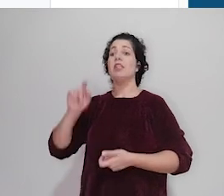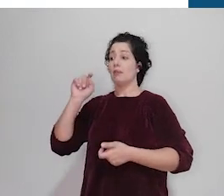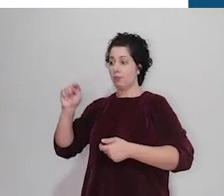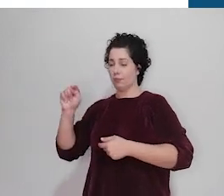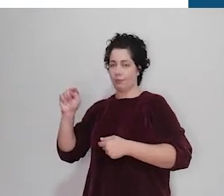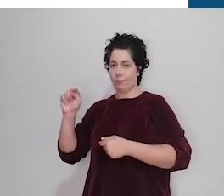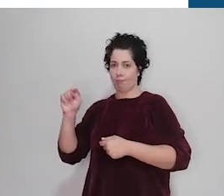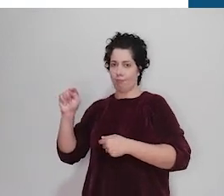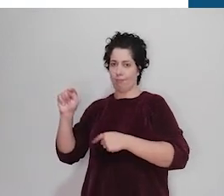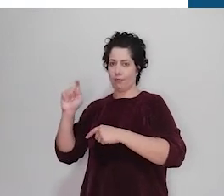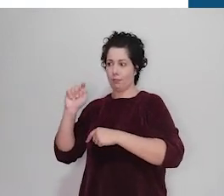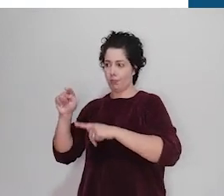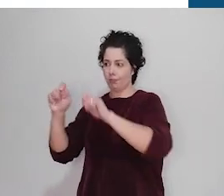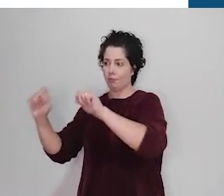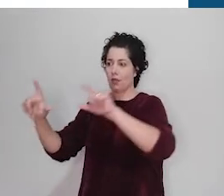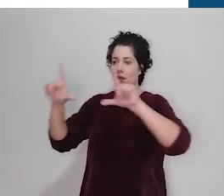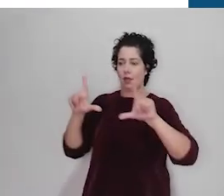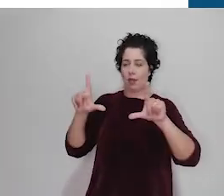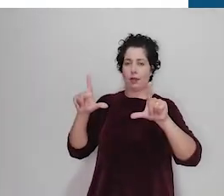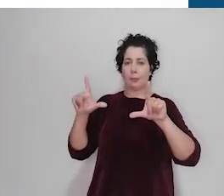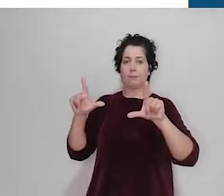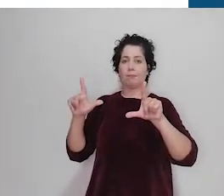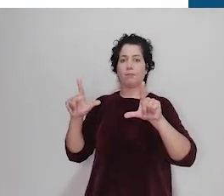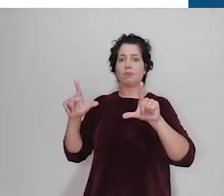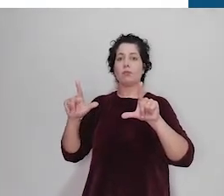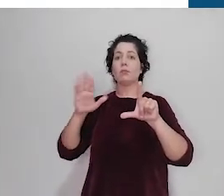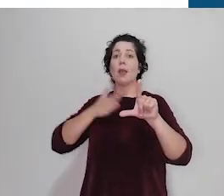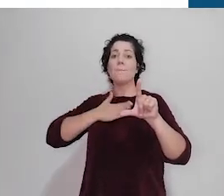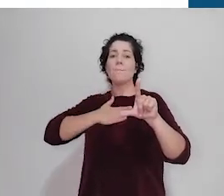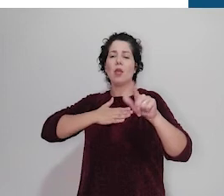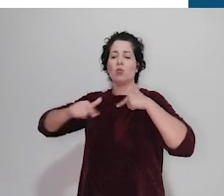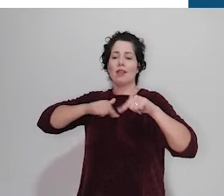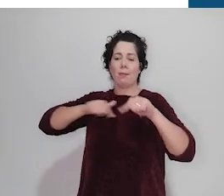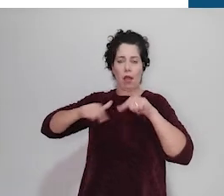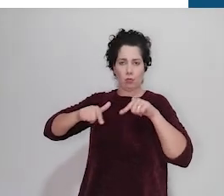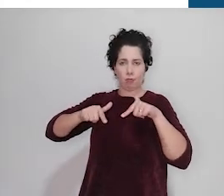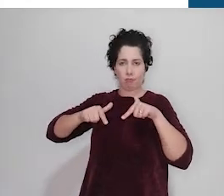Clique aqui E em seguida, em Meus Trabalhos